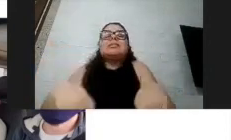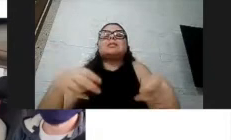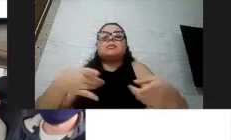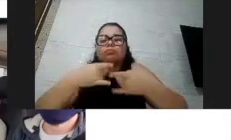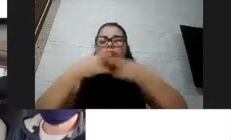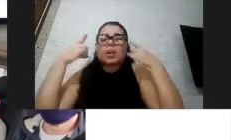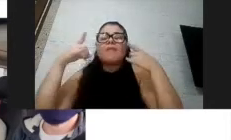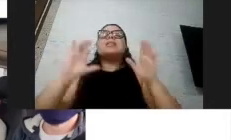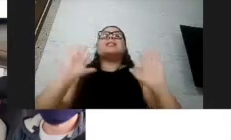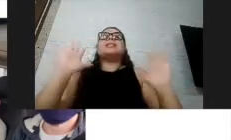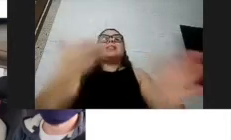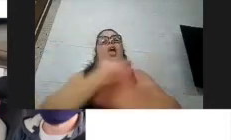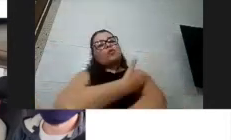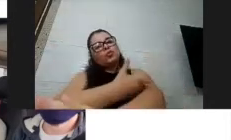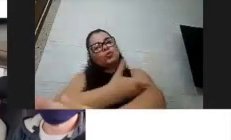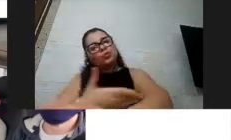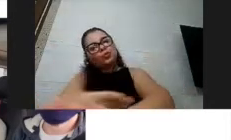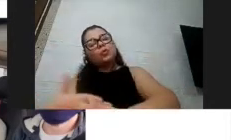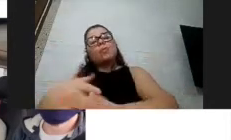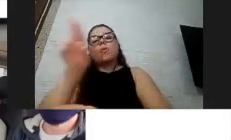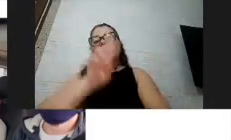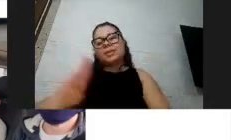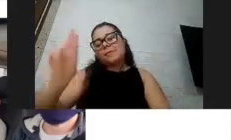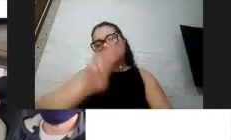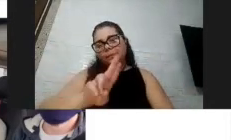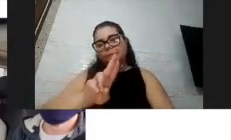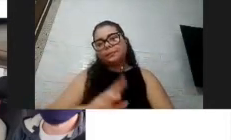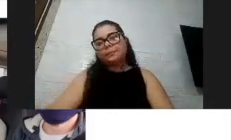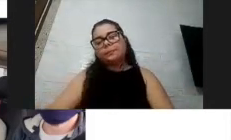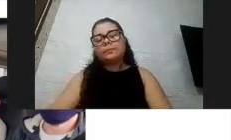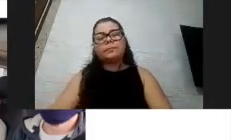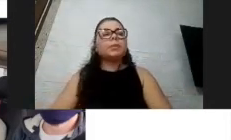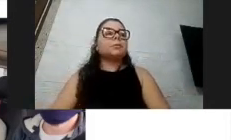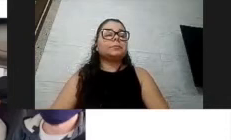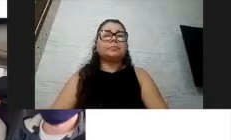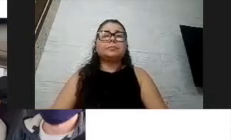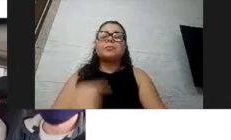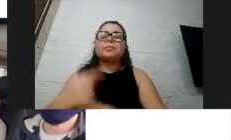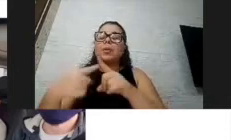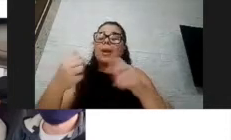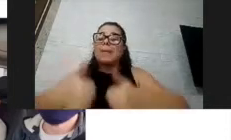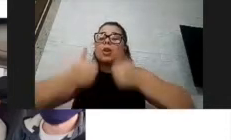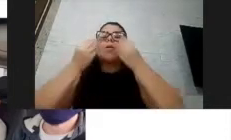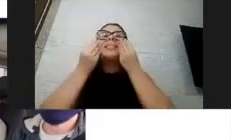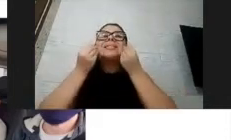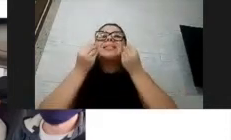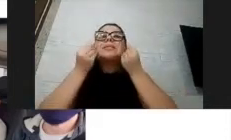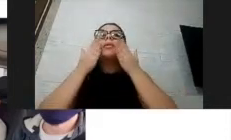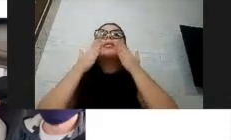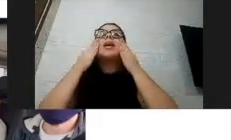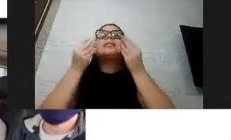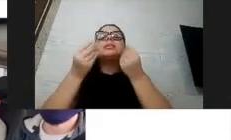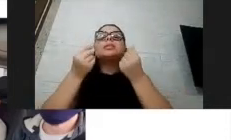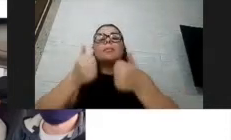você tem aquele tempo necessário que a pessoa já se dessensibilizou e consegue usar a máscara por aquele tempo, tá?